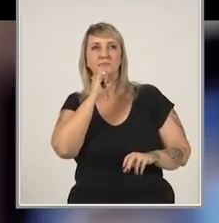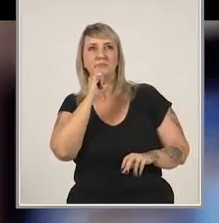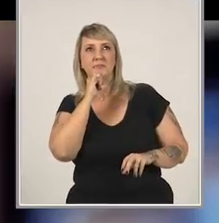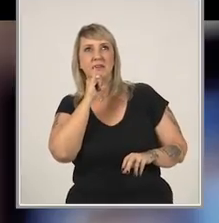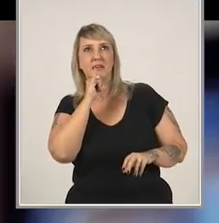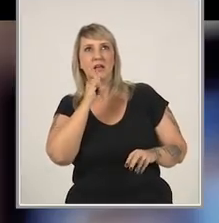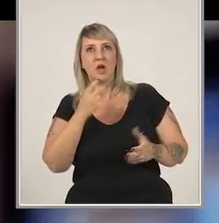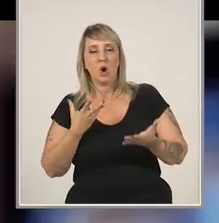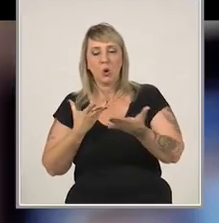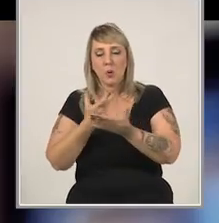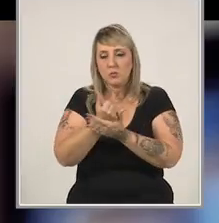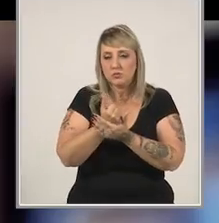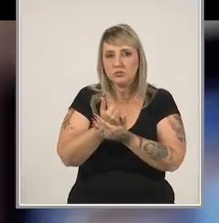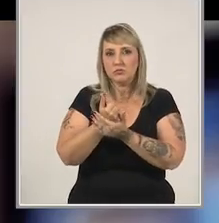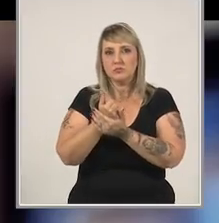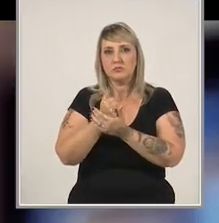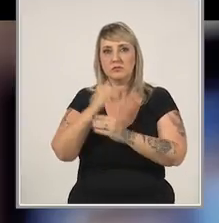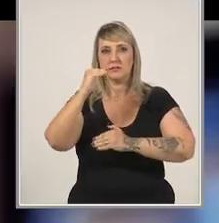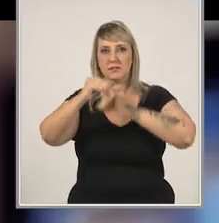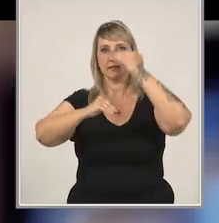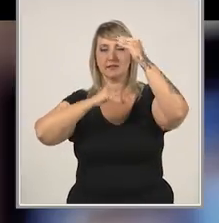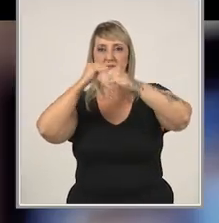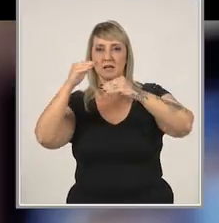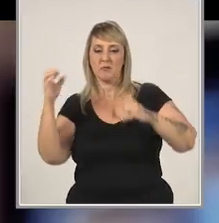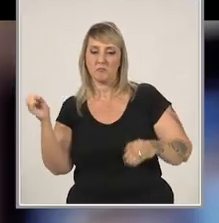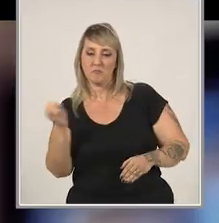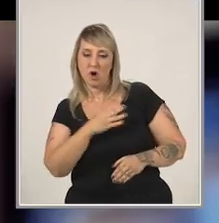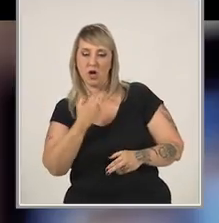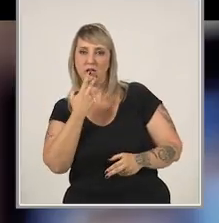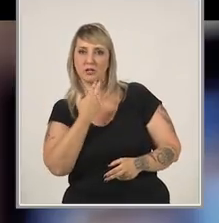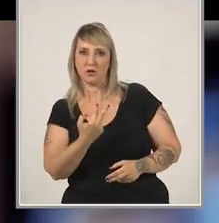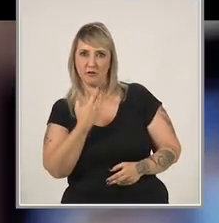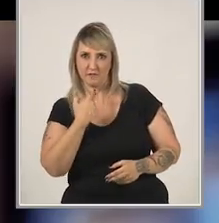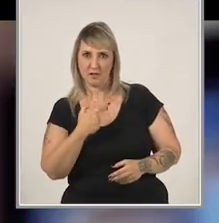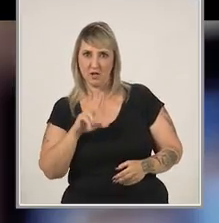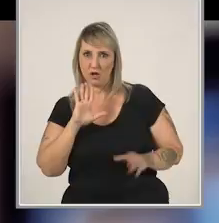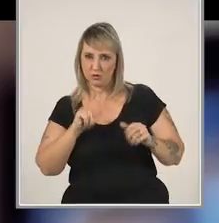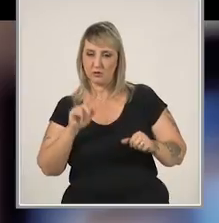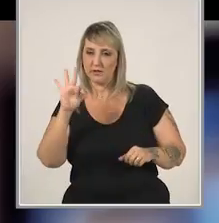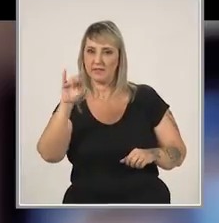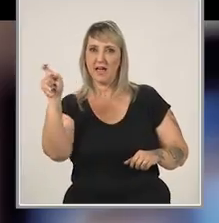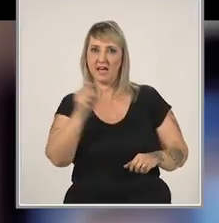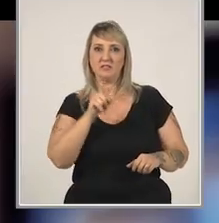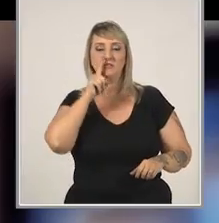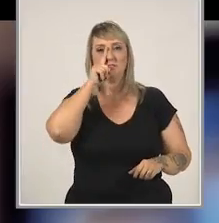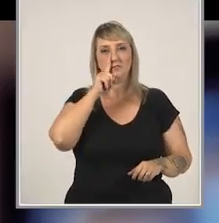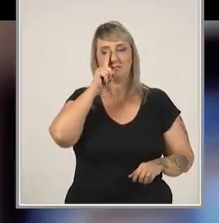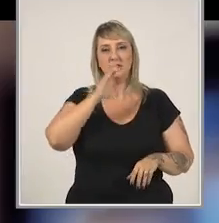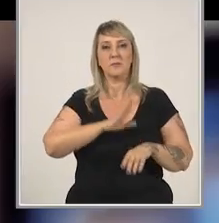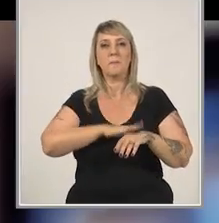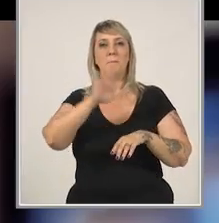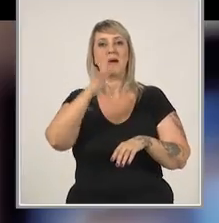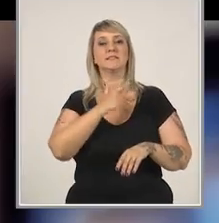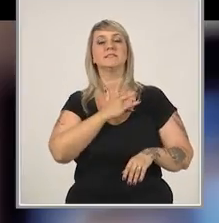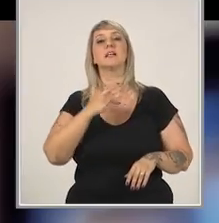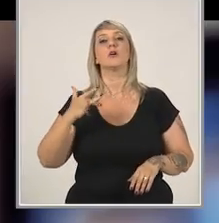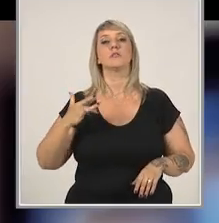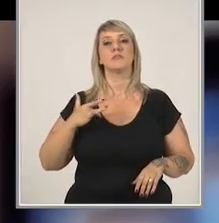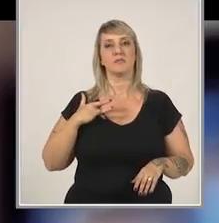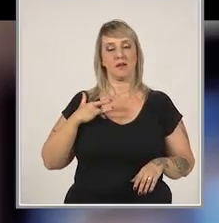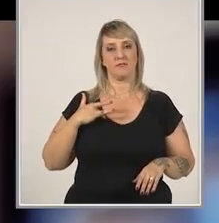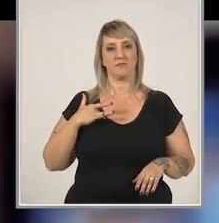Por exemplo, consumo, crescimento, tendências. E isso tudo compõe uma taxa de risco. Quanto mais